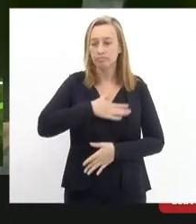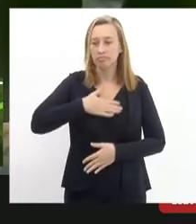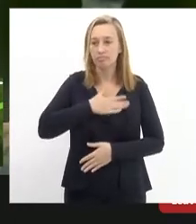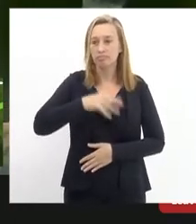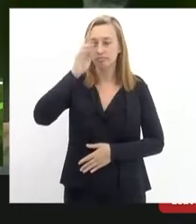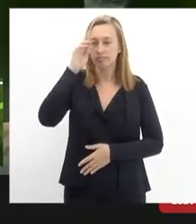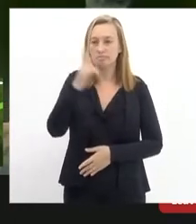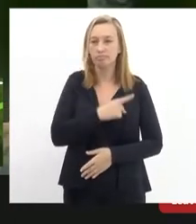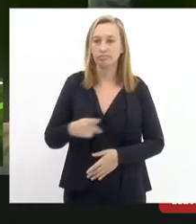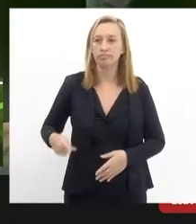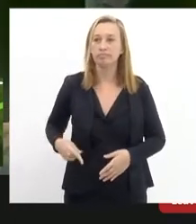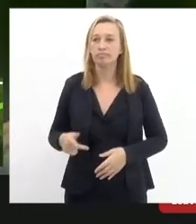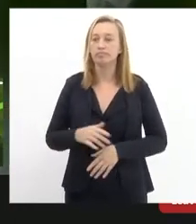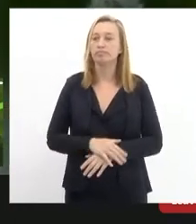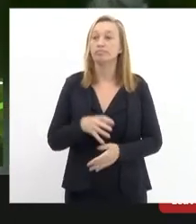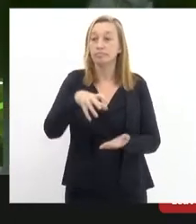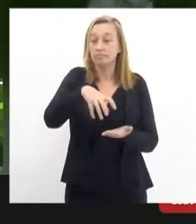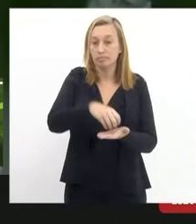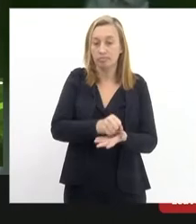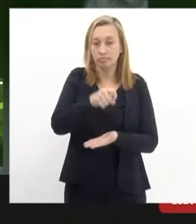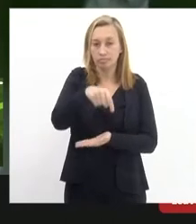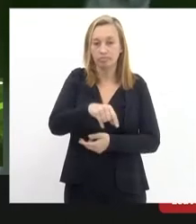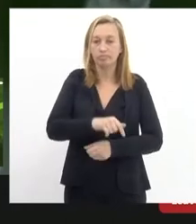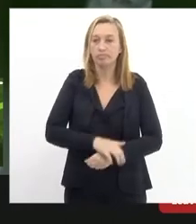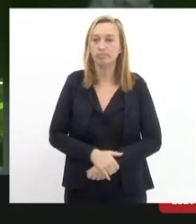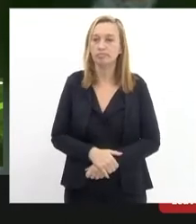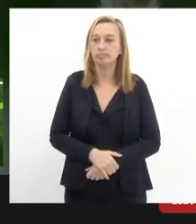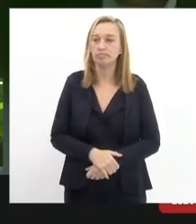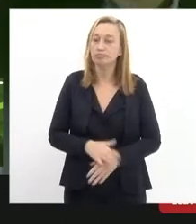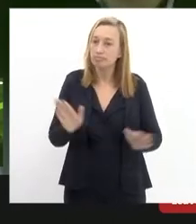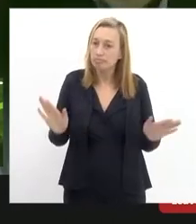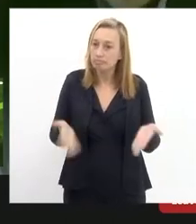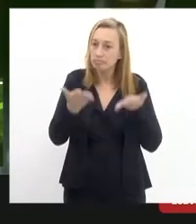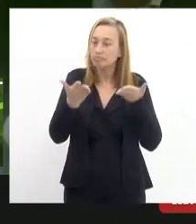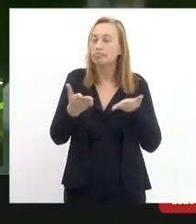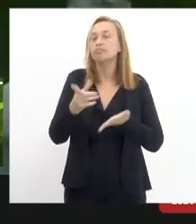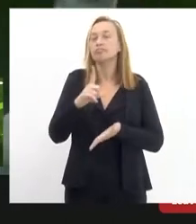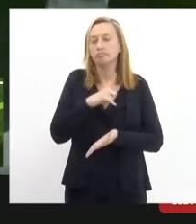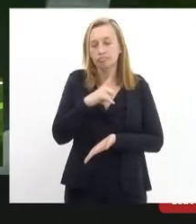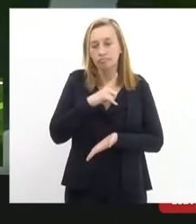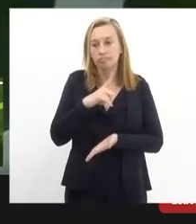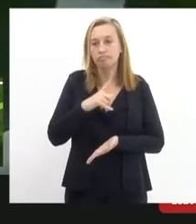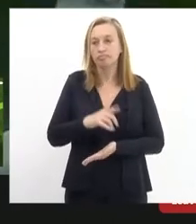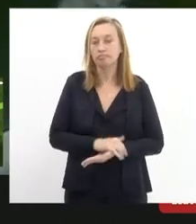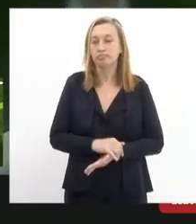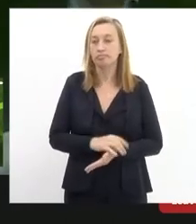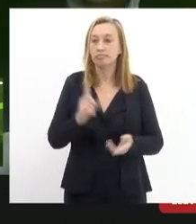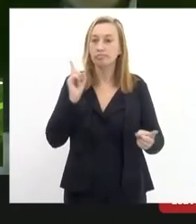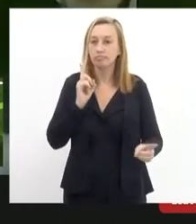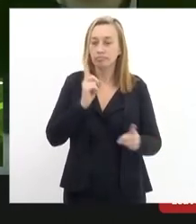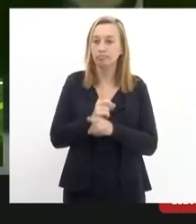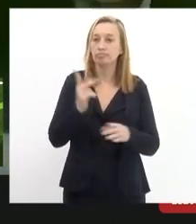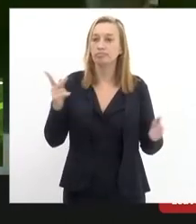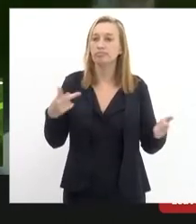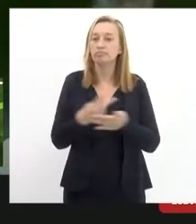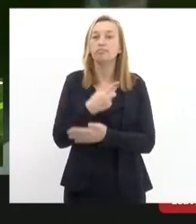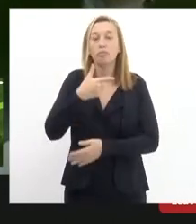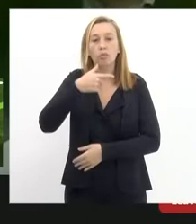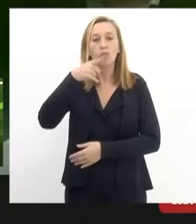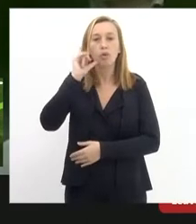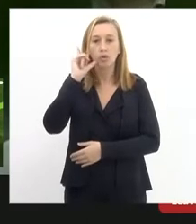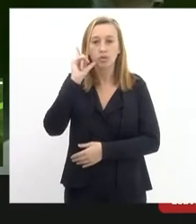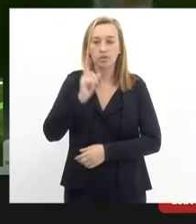presidente de fazer o registro de uma iniciativa que tivemos de um encontro do que aconteceu ontem